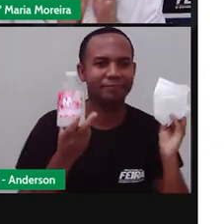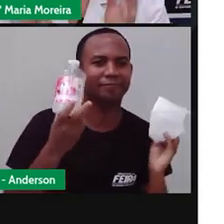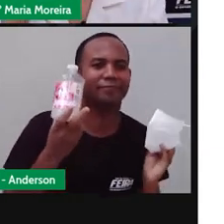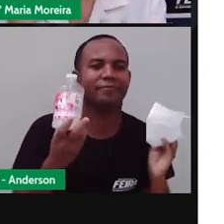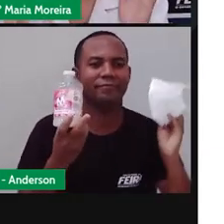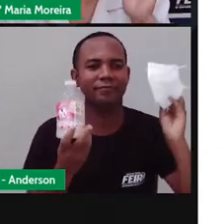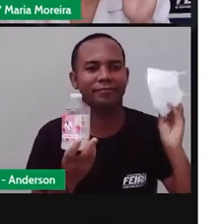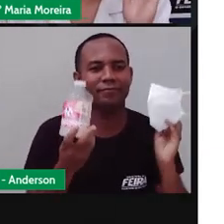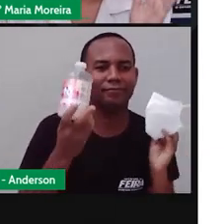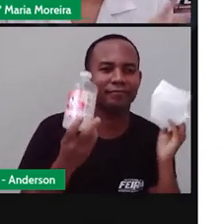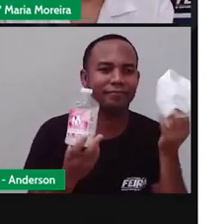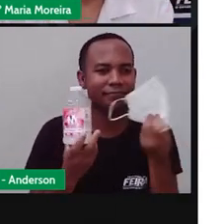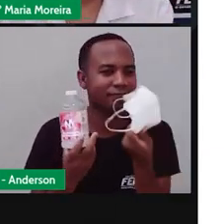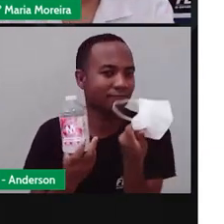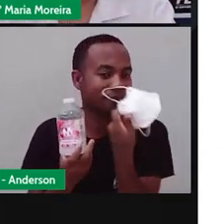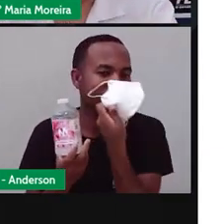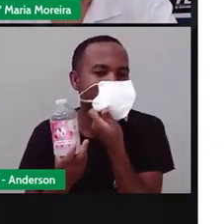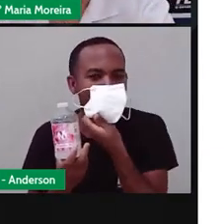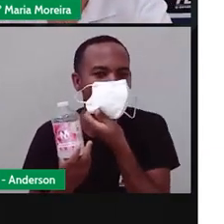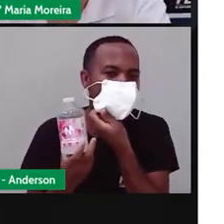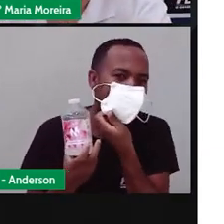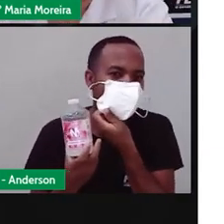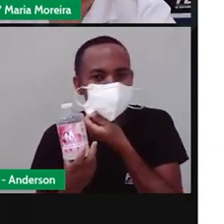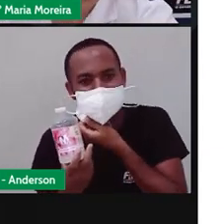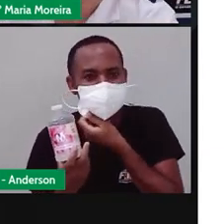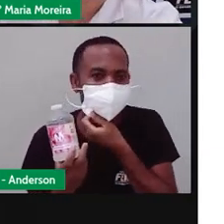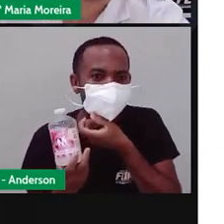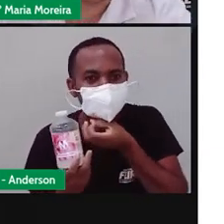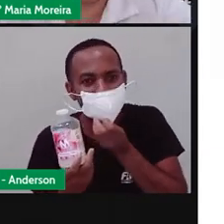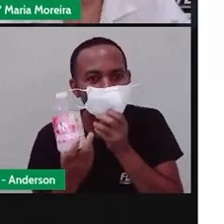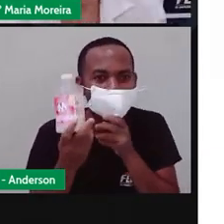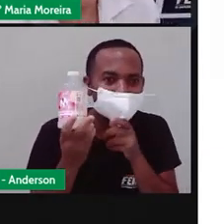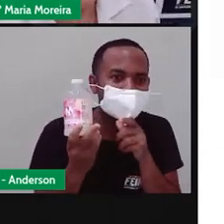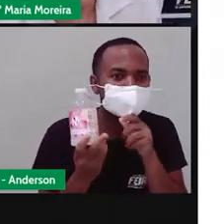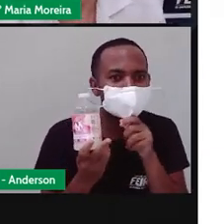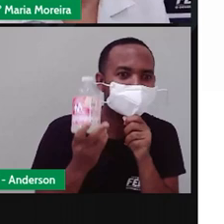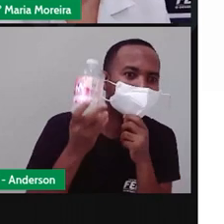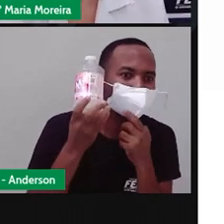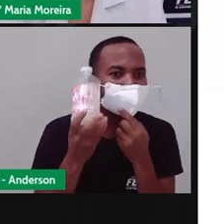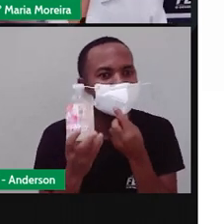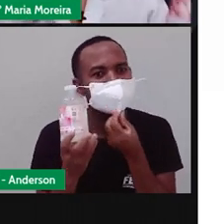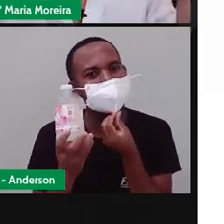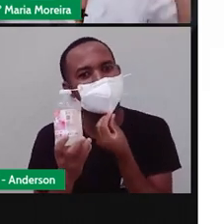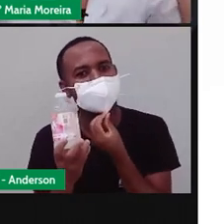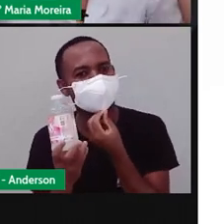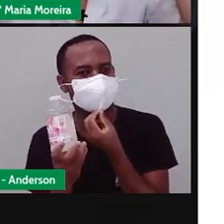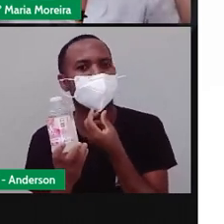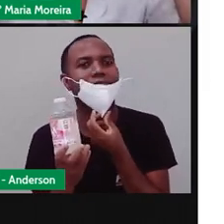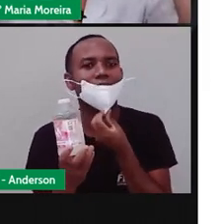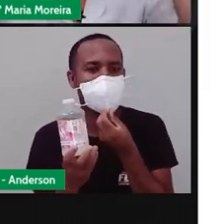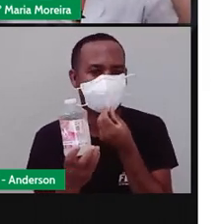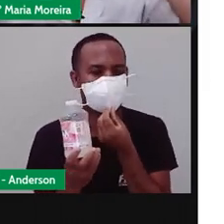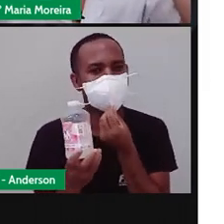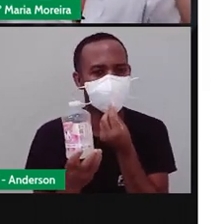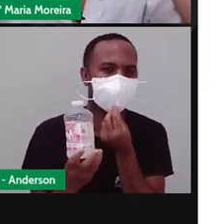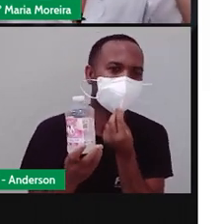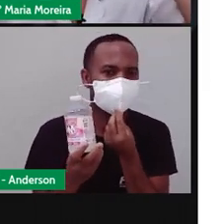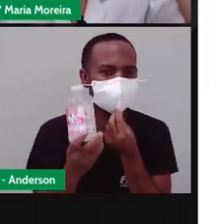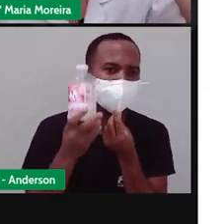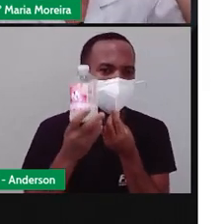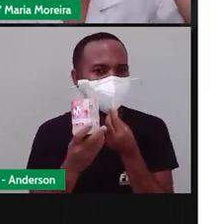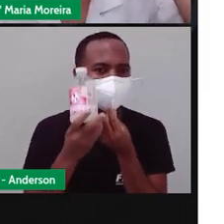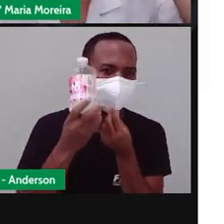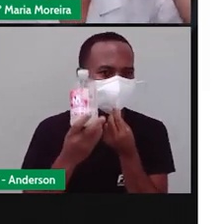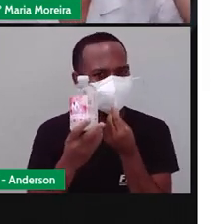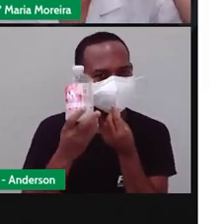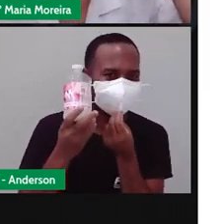mão e usa o quê? Álcool. Álcool em gel, tá, e máscara,